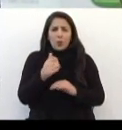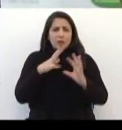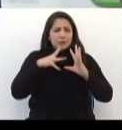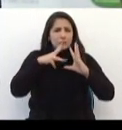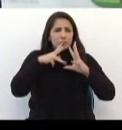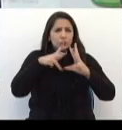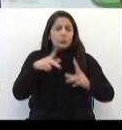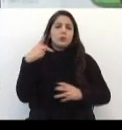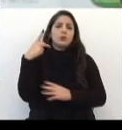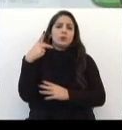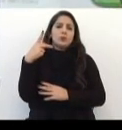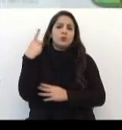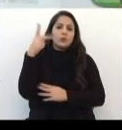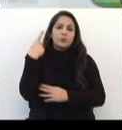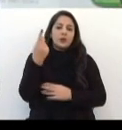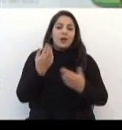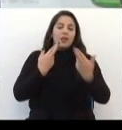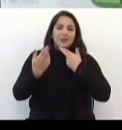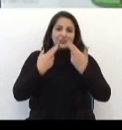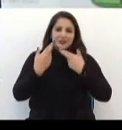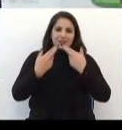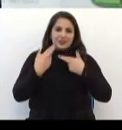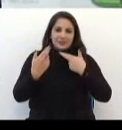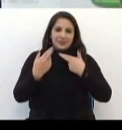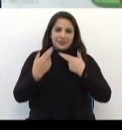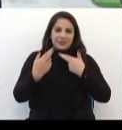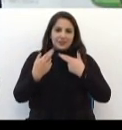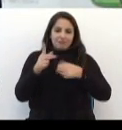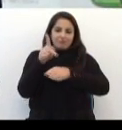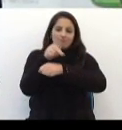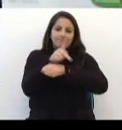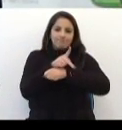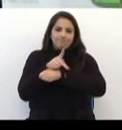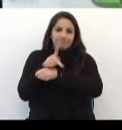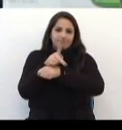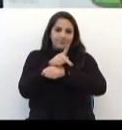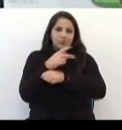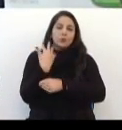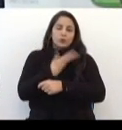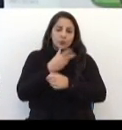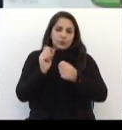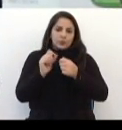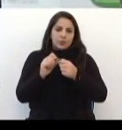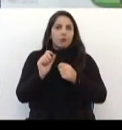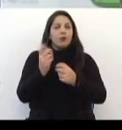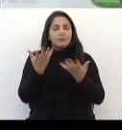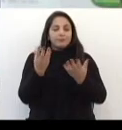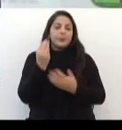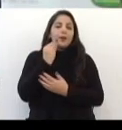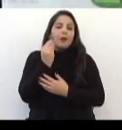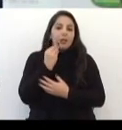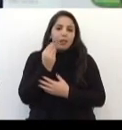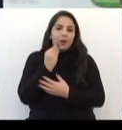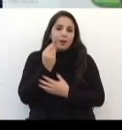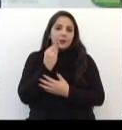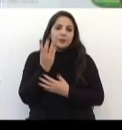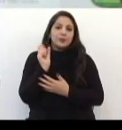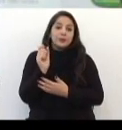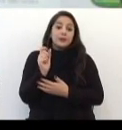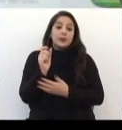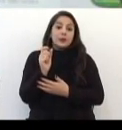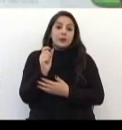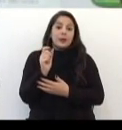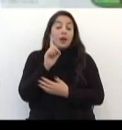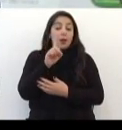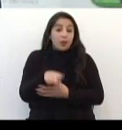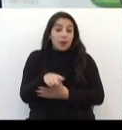vereadores Em relação As câmaras De vídeo monitoramento Claro que ela vai ser Um grão de